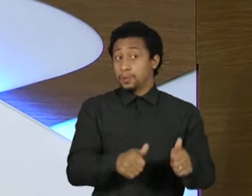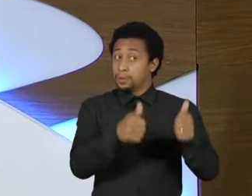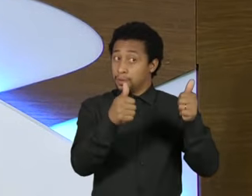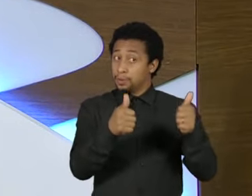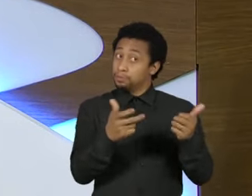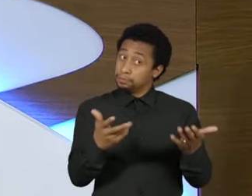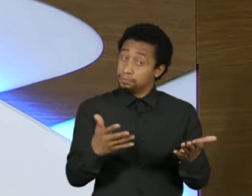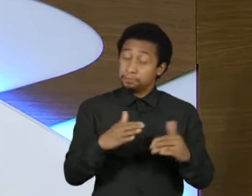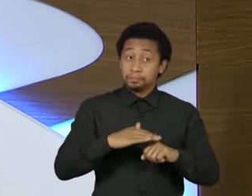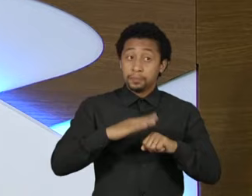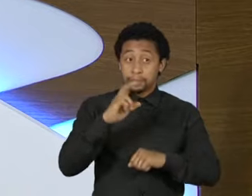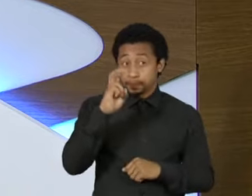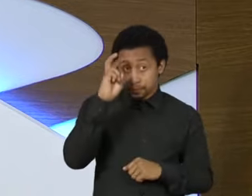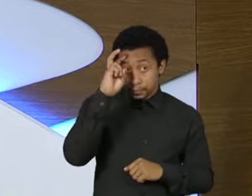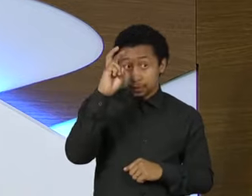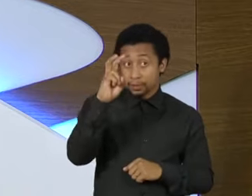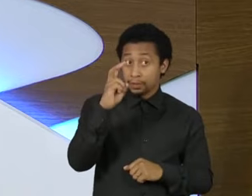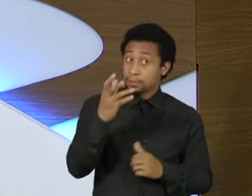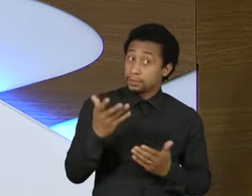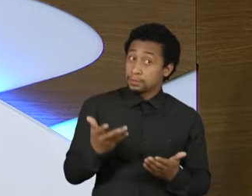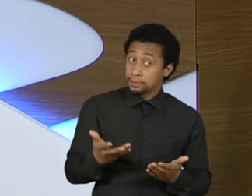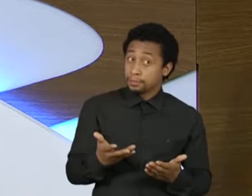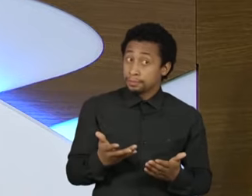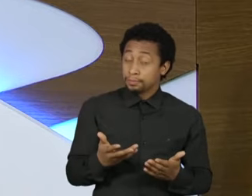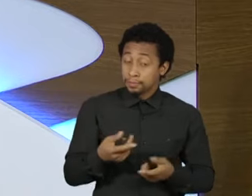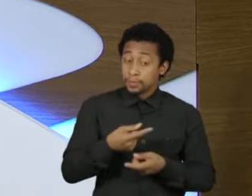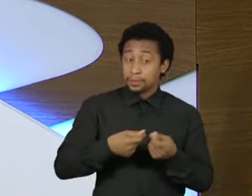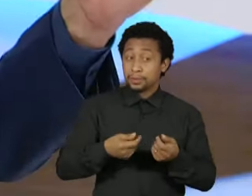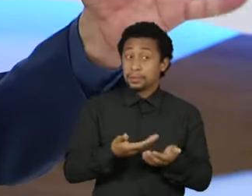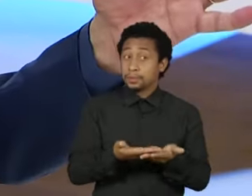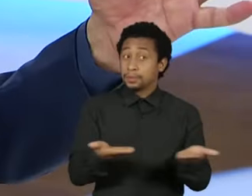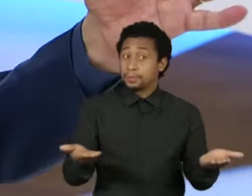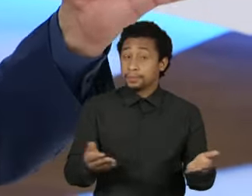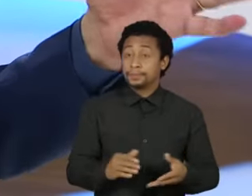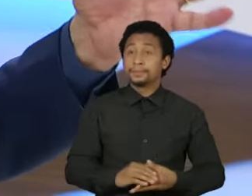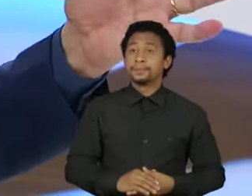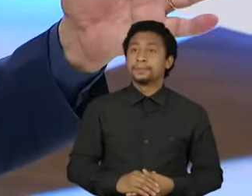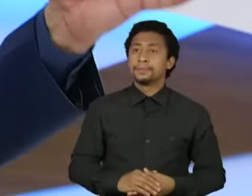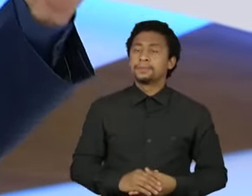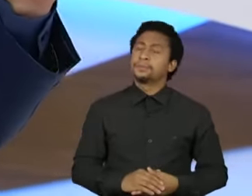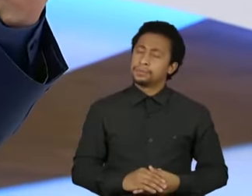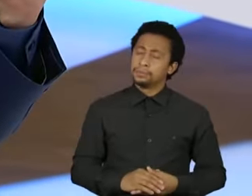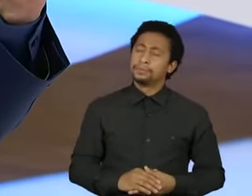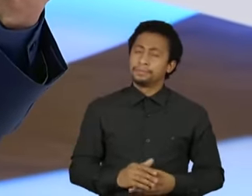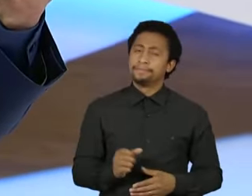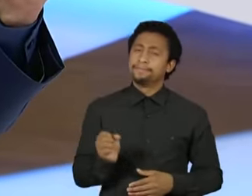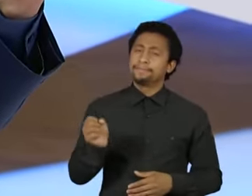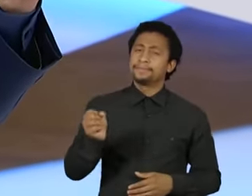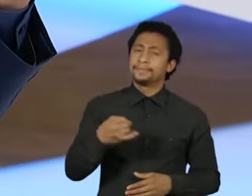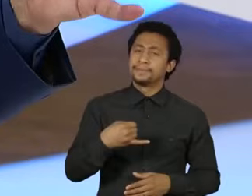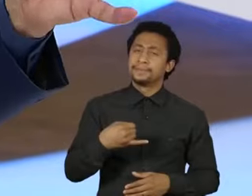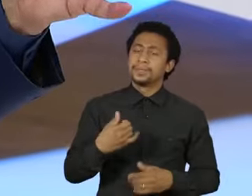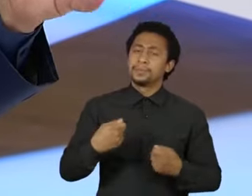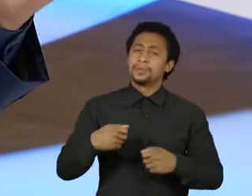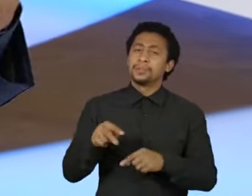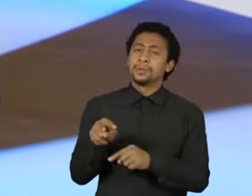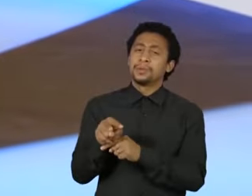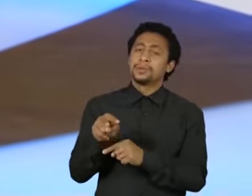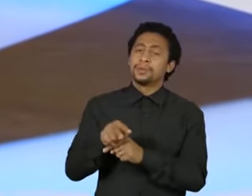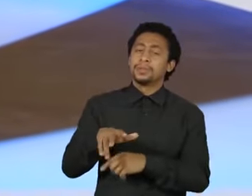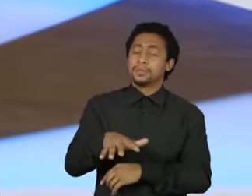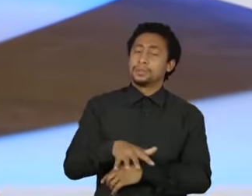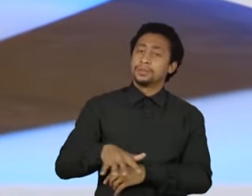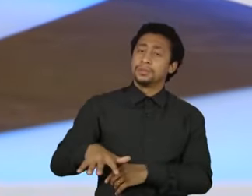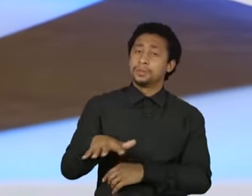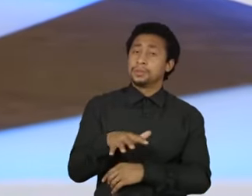inteligente e garantir renda? Claro. Nós precisamos cuidar da região e